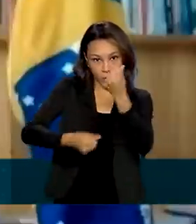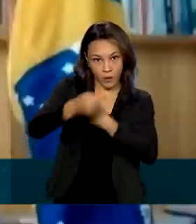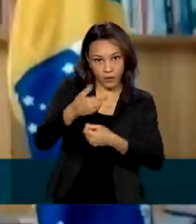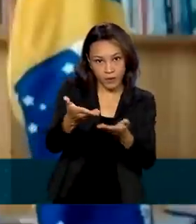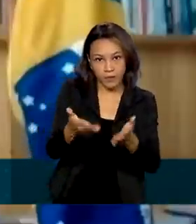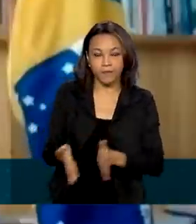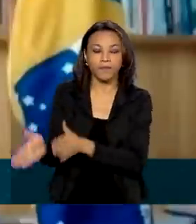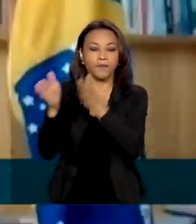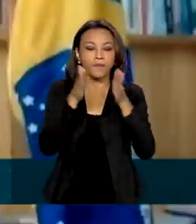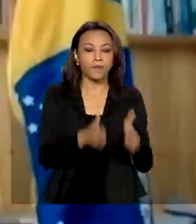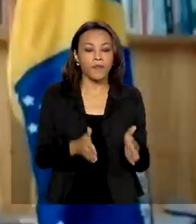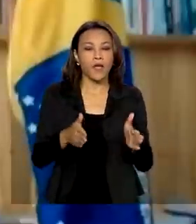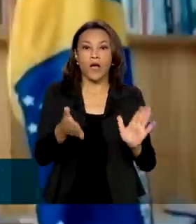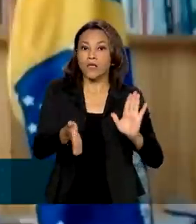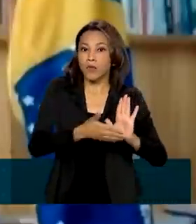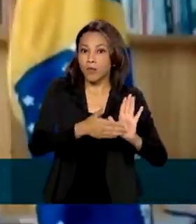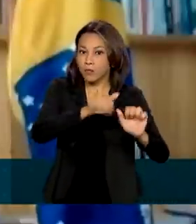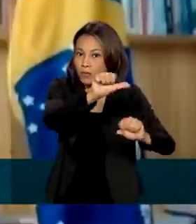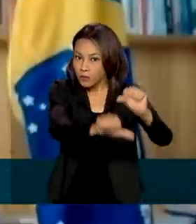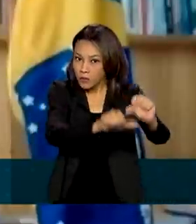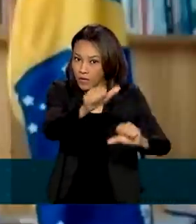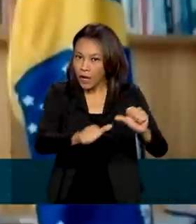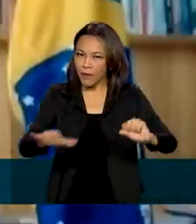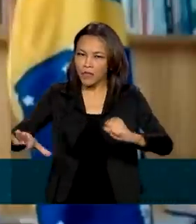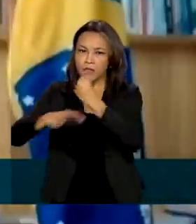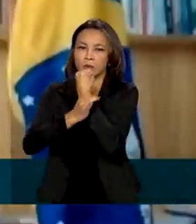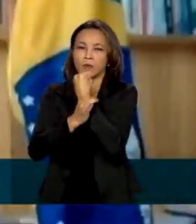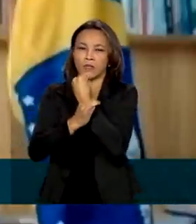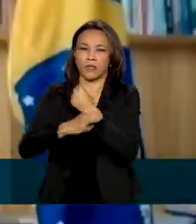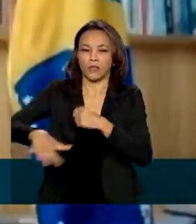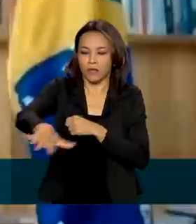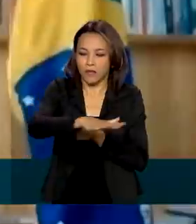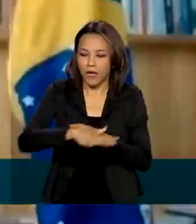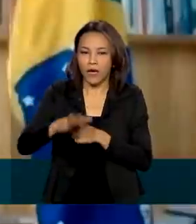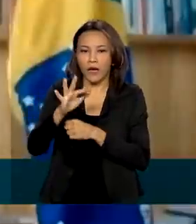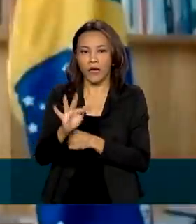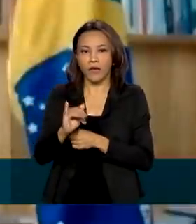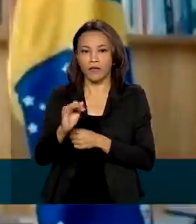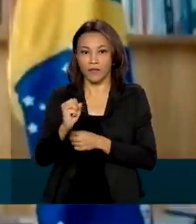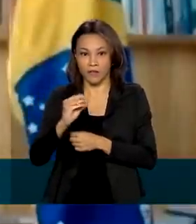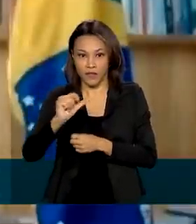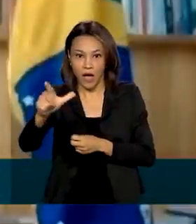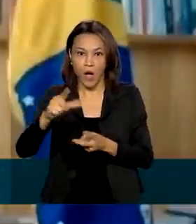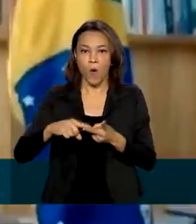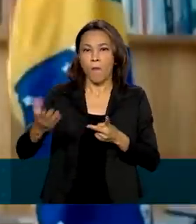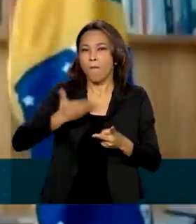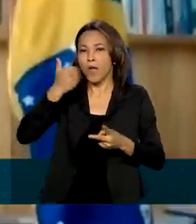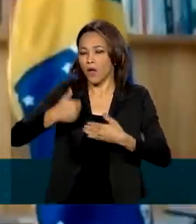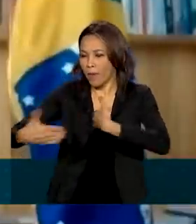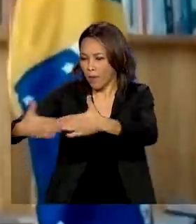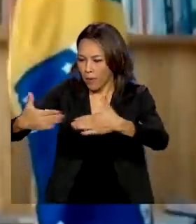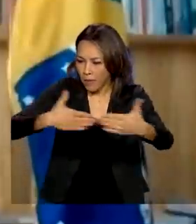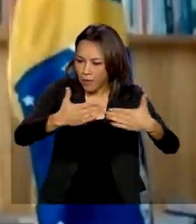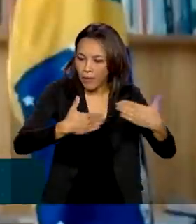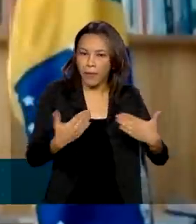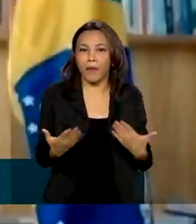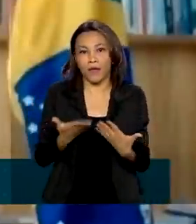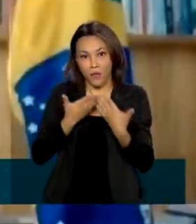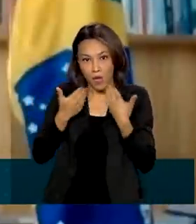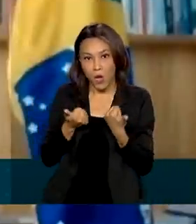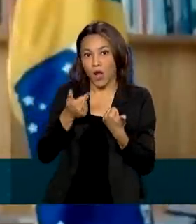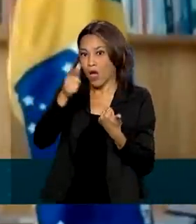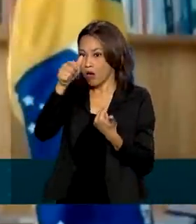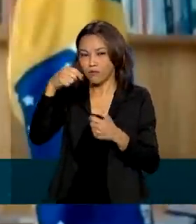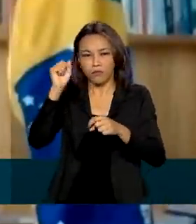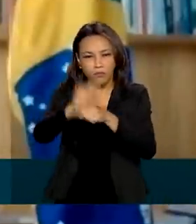reformas para aprofundar a consolidação fiscal, melhorar o ambiente de negócio e melhorar a qualidade do capital humano, estão no